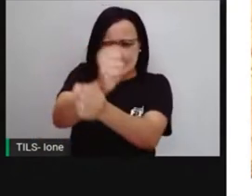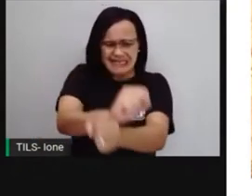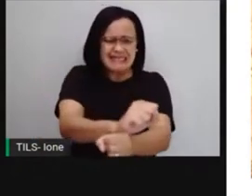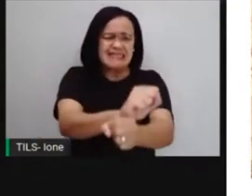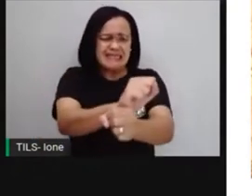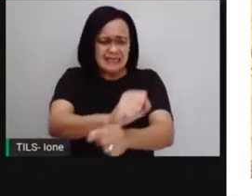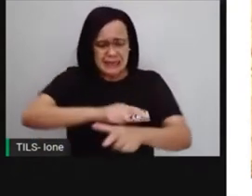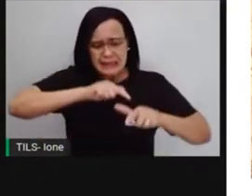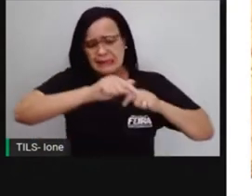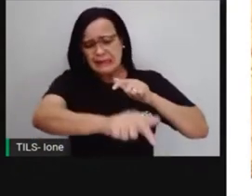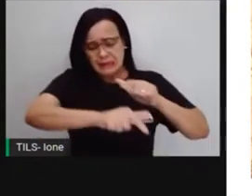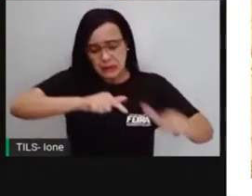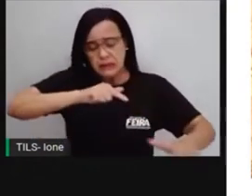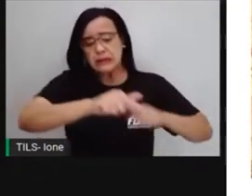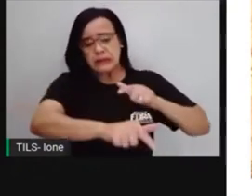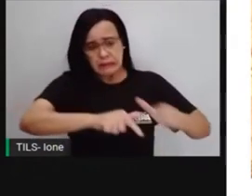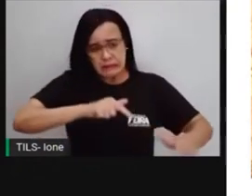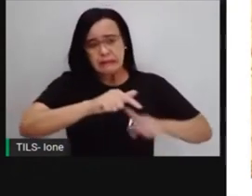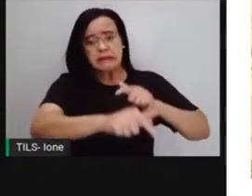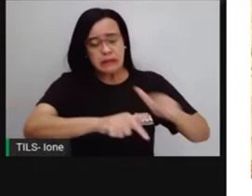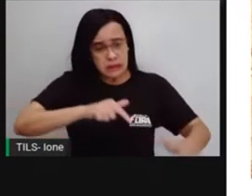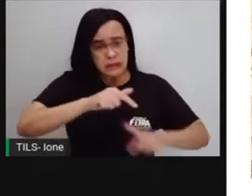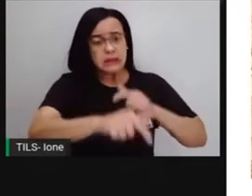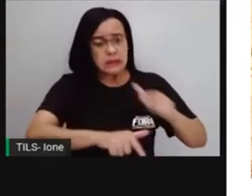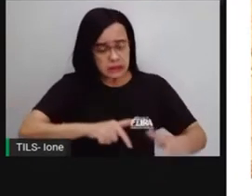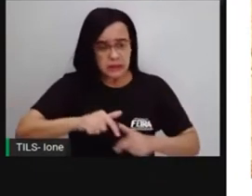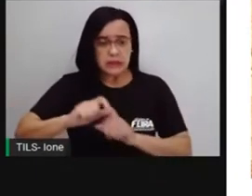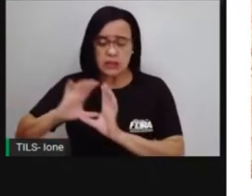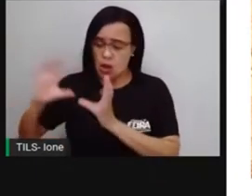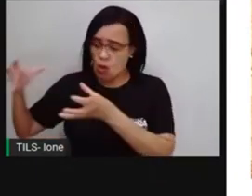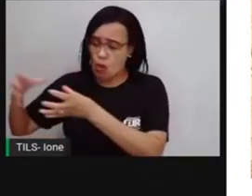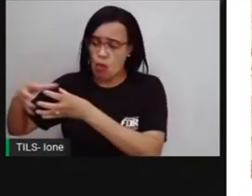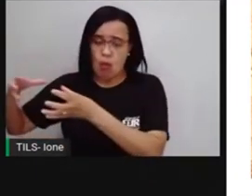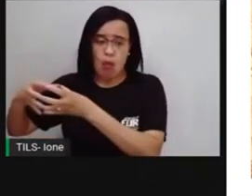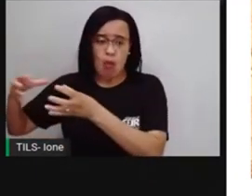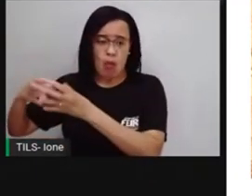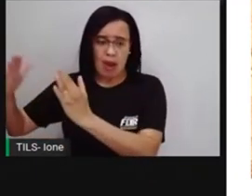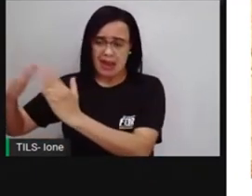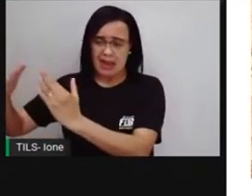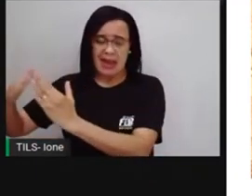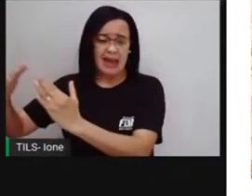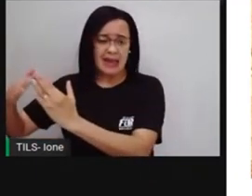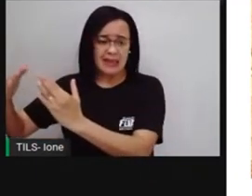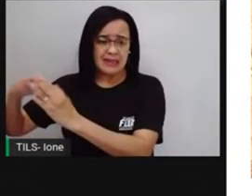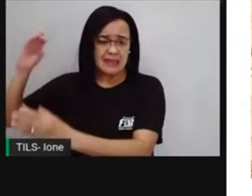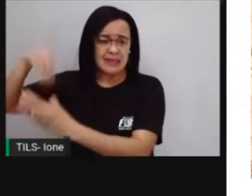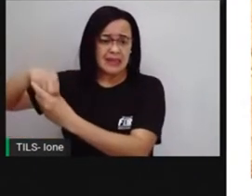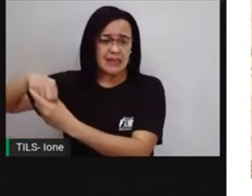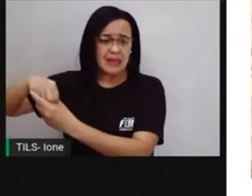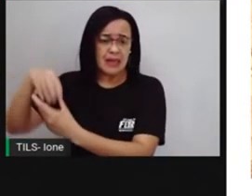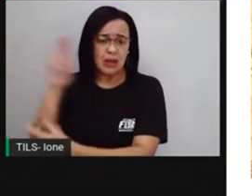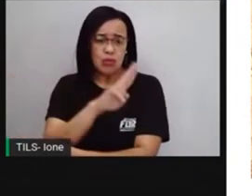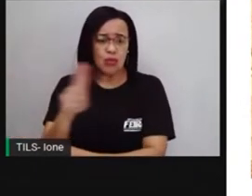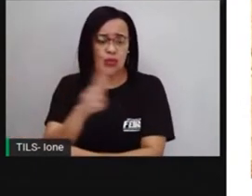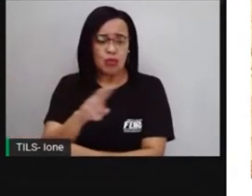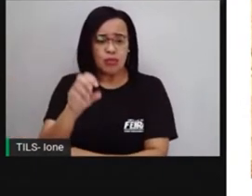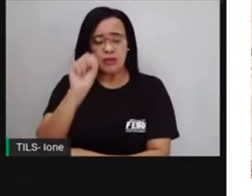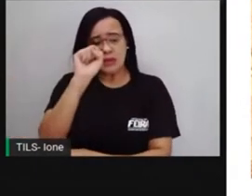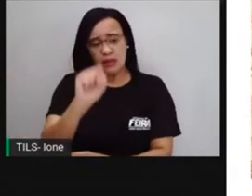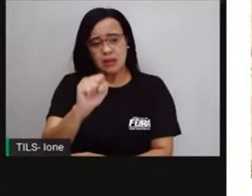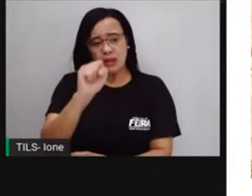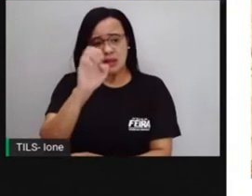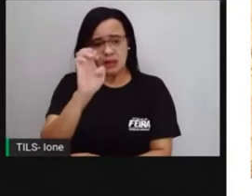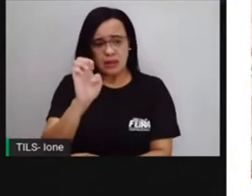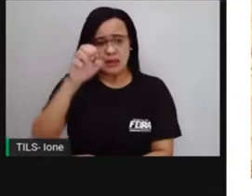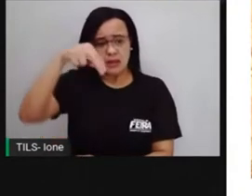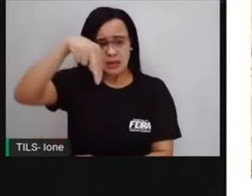monoculturas e recolhidos em uma habitação coletiva conhecida como senzala. E aí, esse